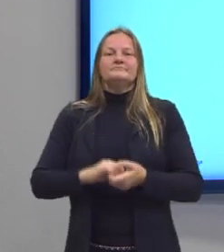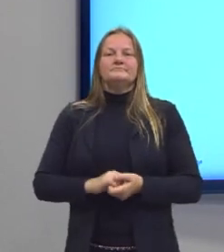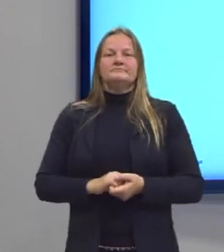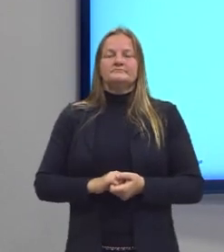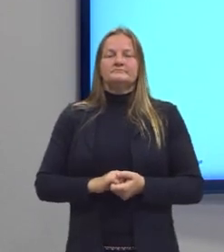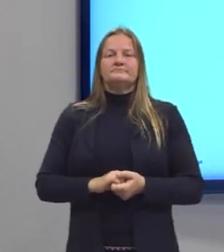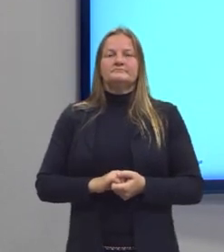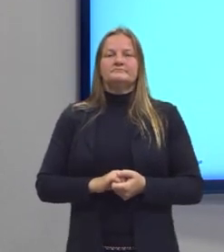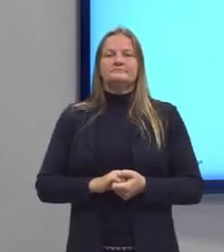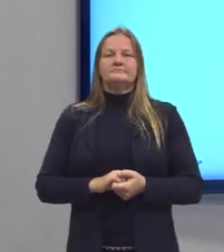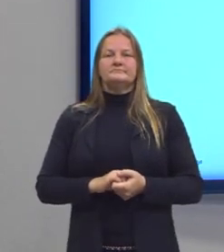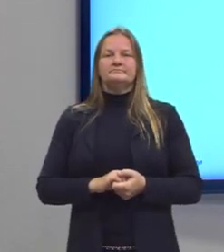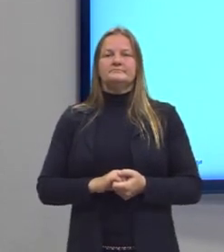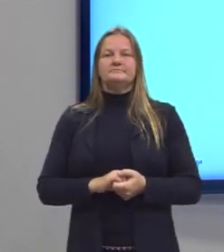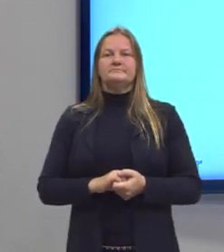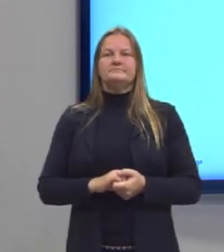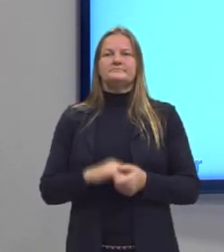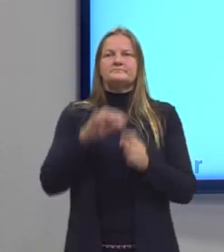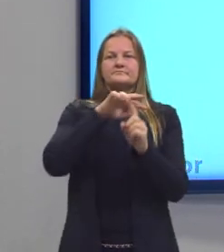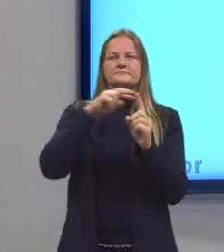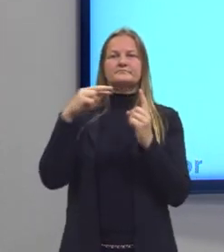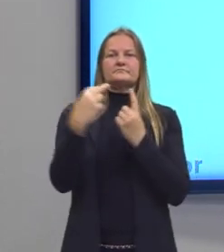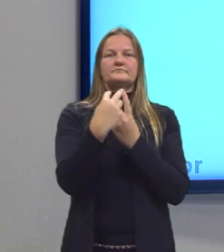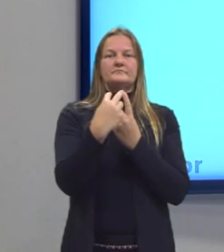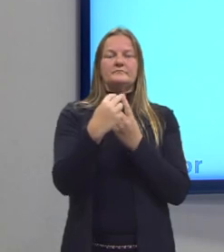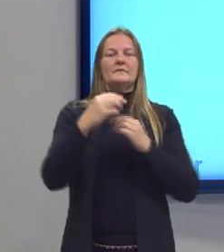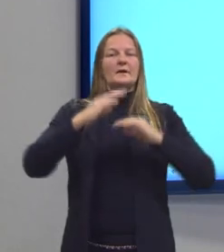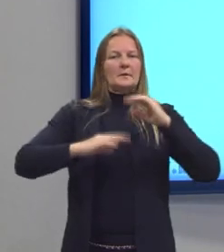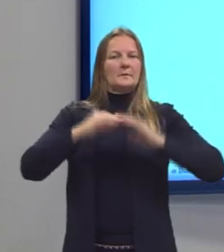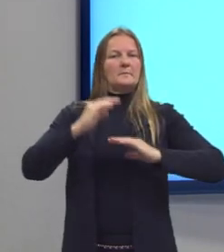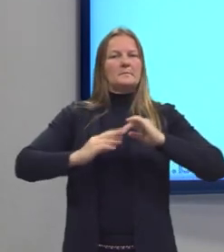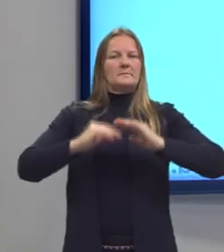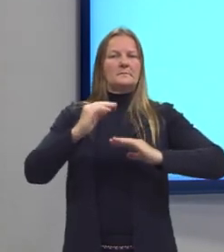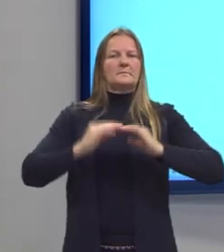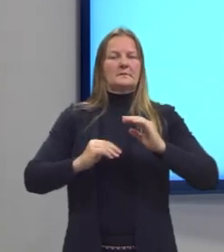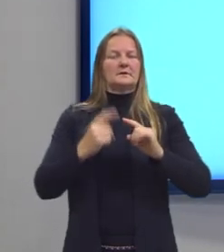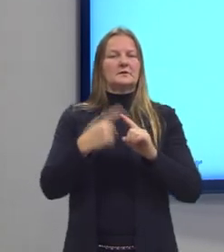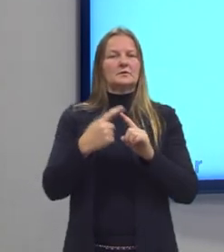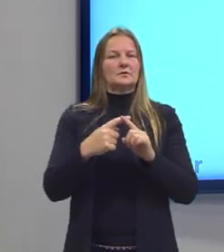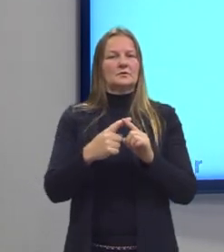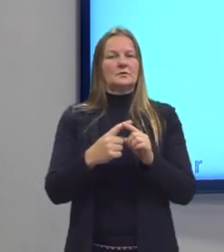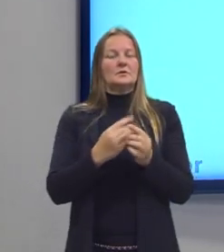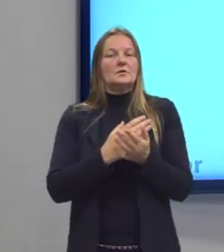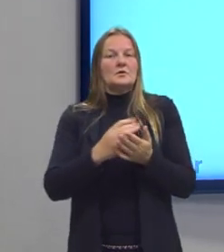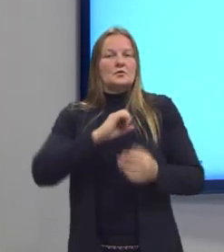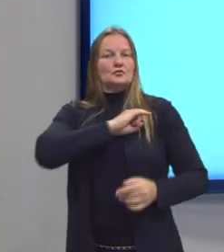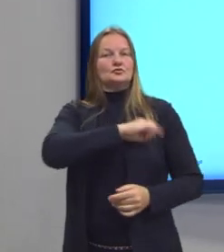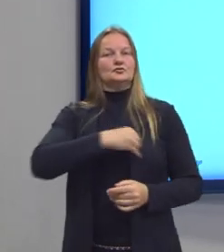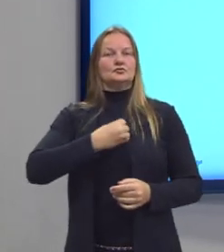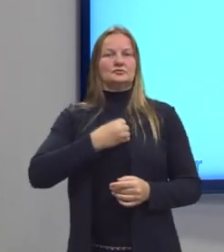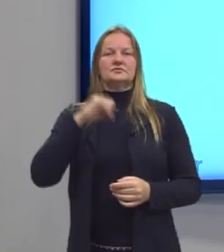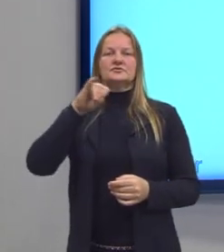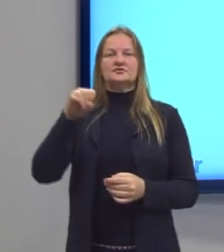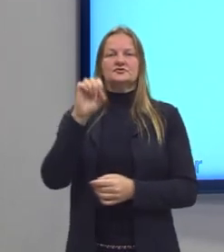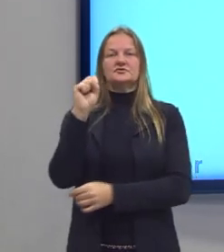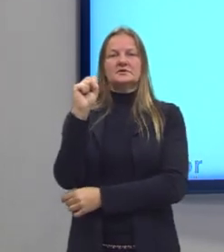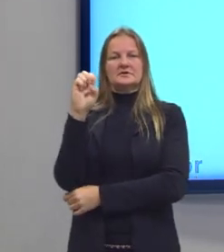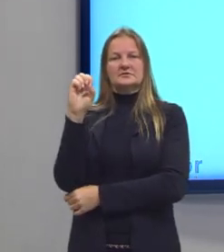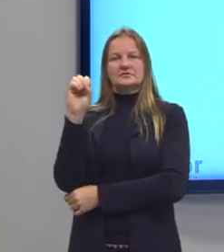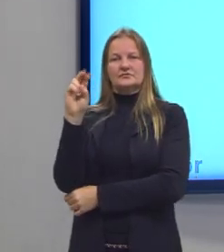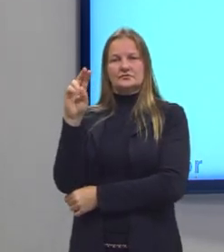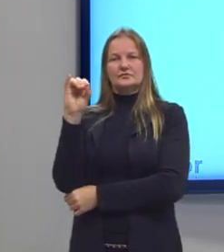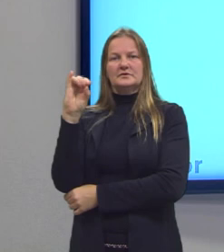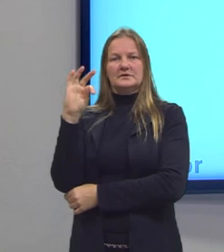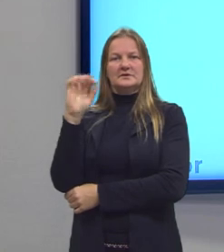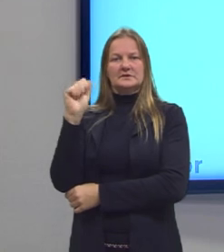um saber não voltado à prática, seguindo aquela proposta dos jesuítas. E também aqui é